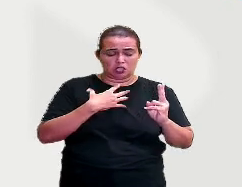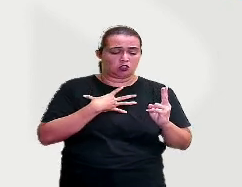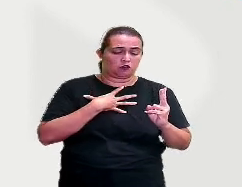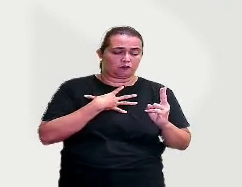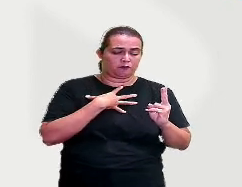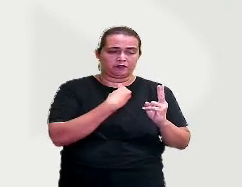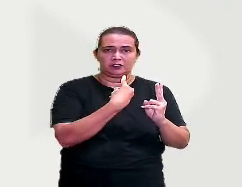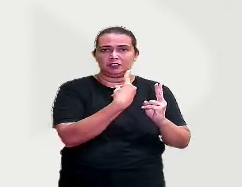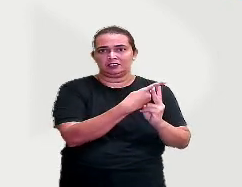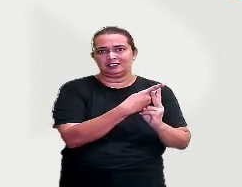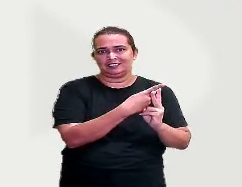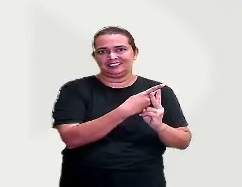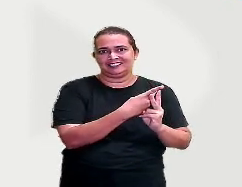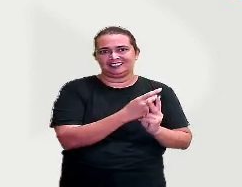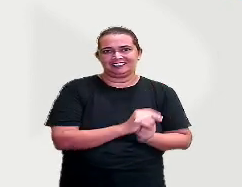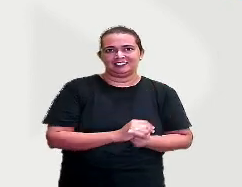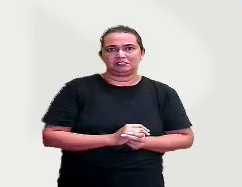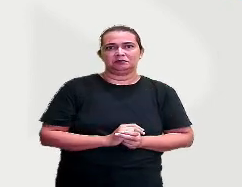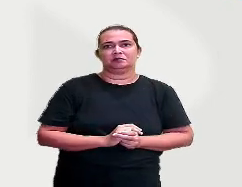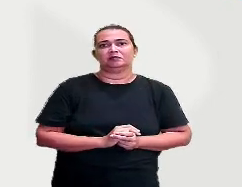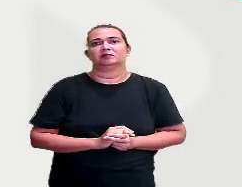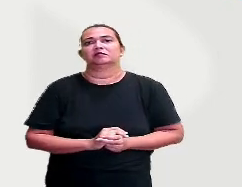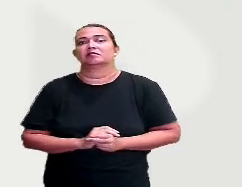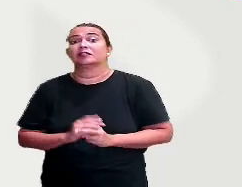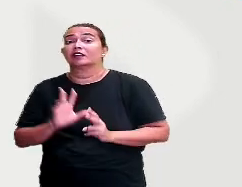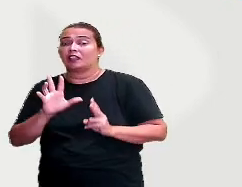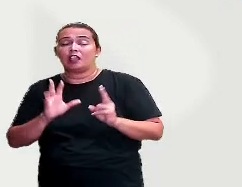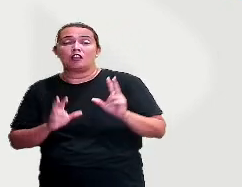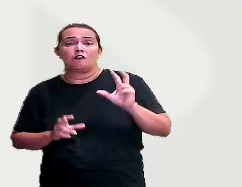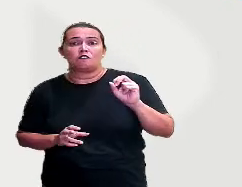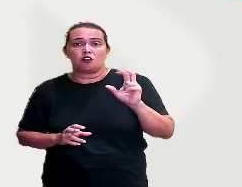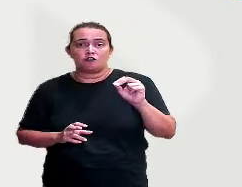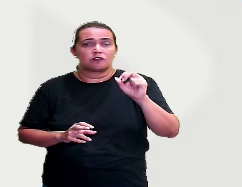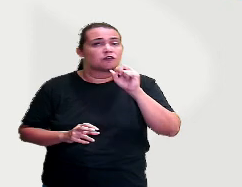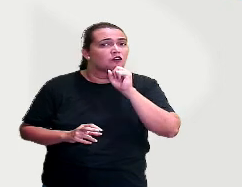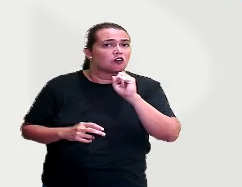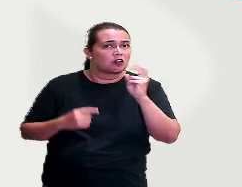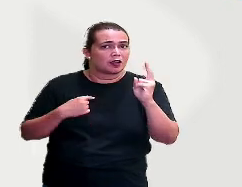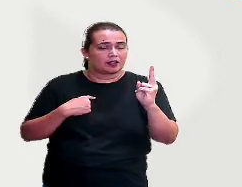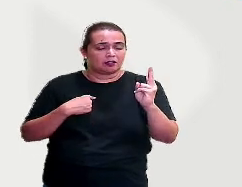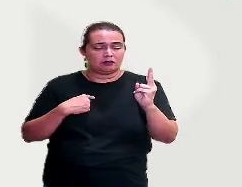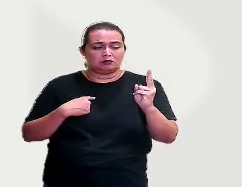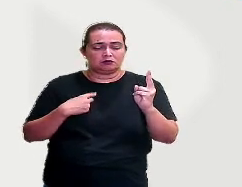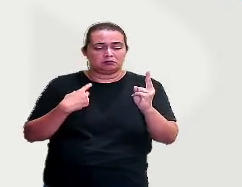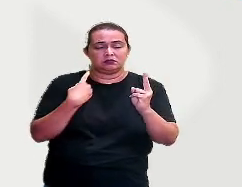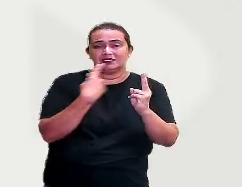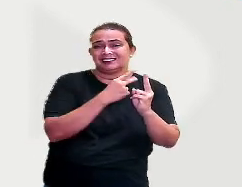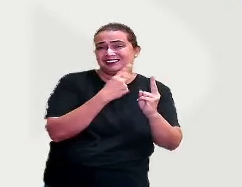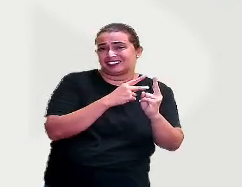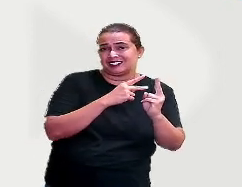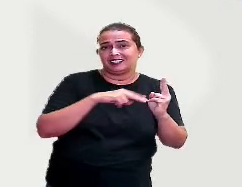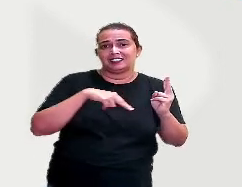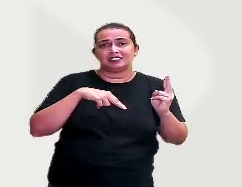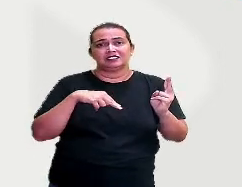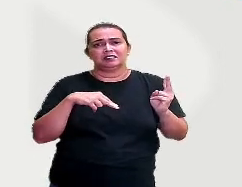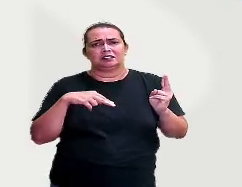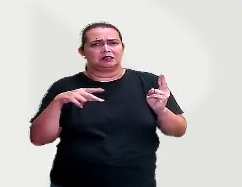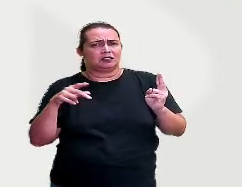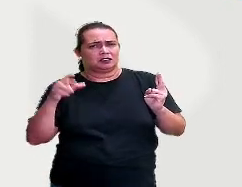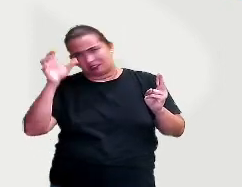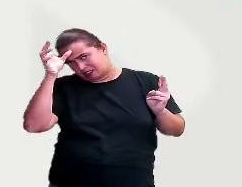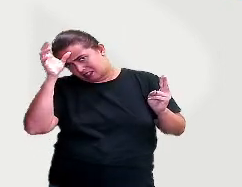avós? O que é que eu sou dos meus avós? Eu sou tia dos meus avós? Eu sou prima dos meus avós?